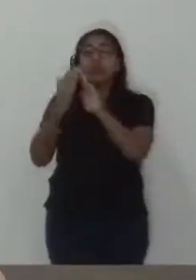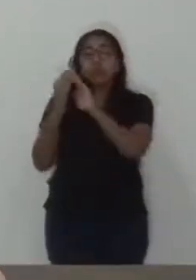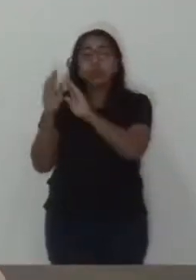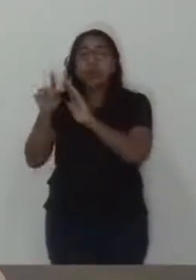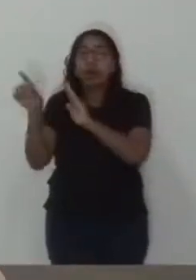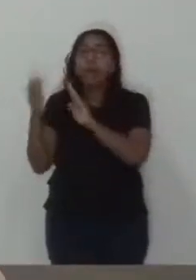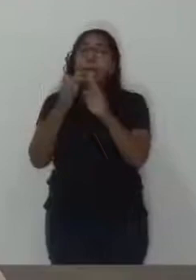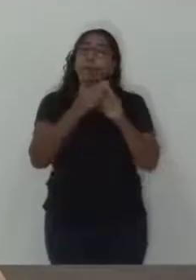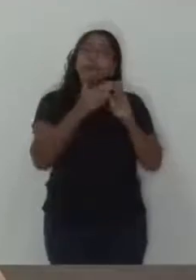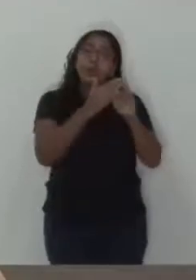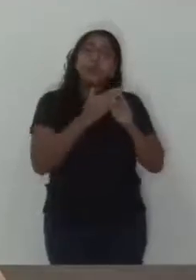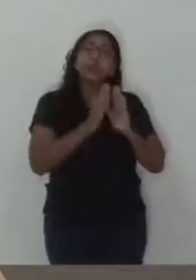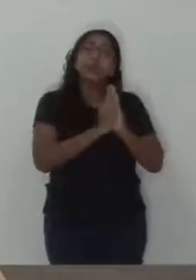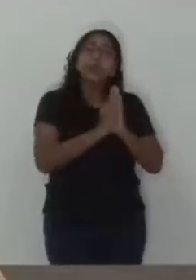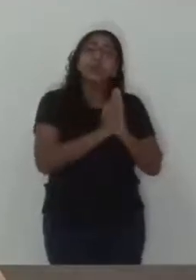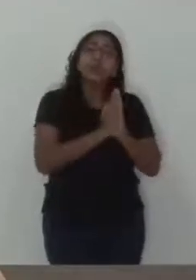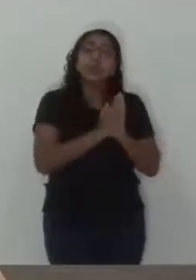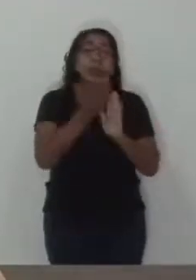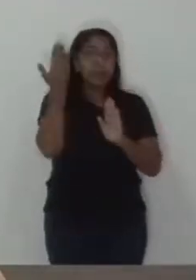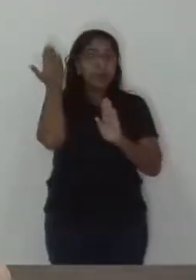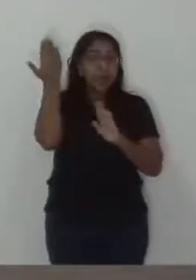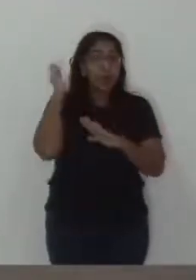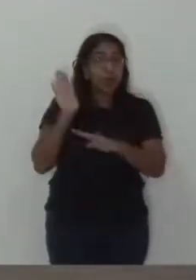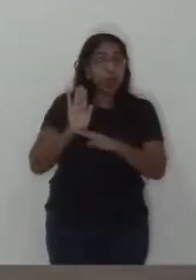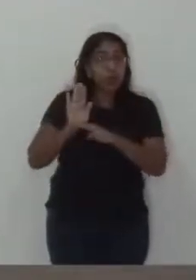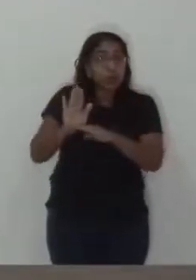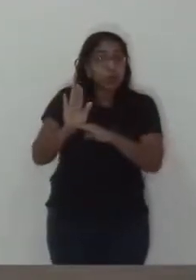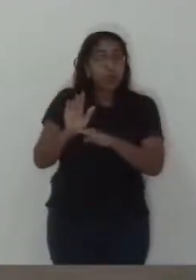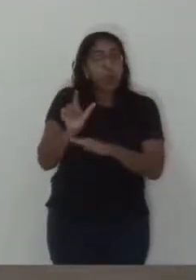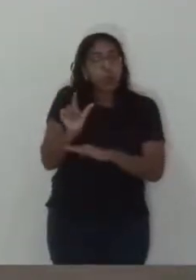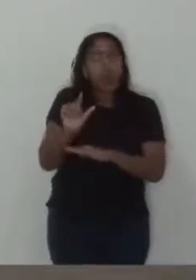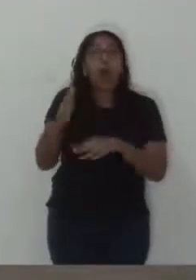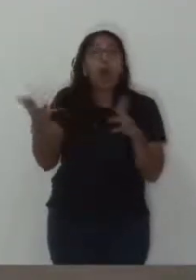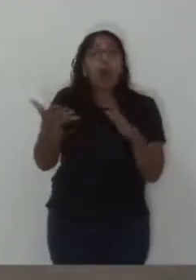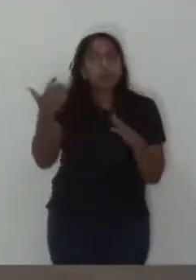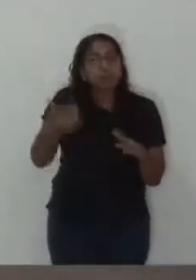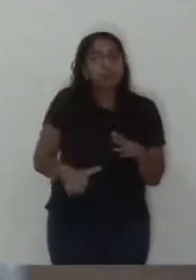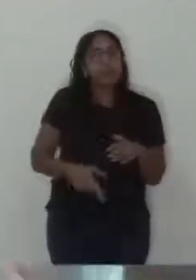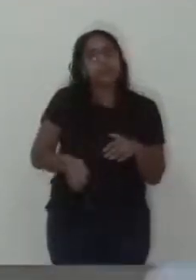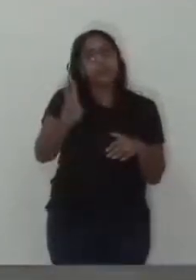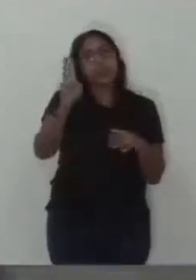improvisado, é aquilo que eles querem definitivo, é o que eles me cobraram. Obrigado, Sr. Presidente.